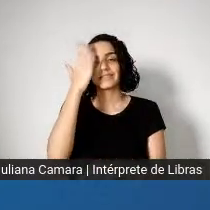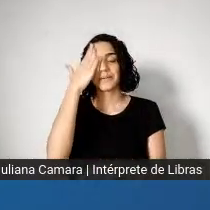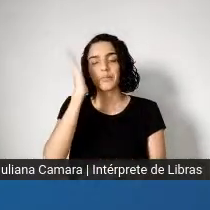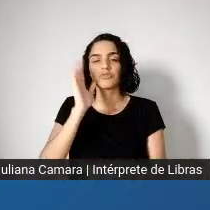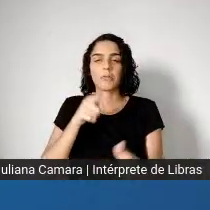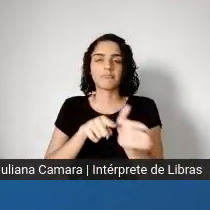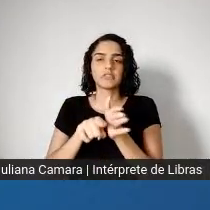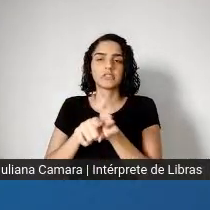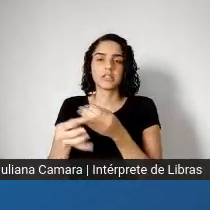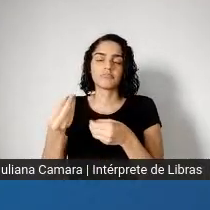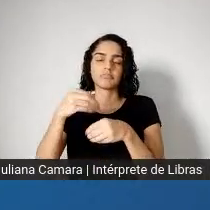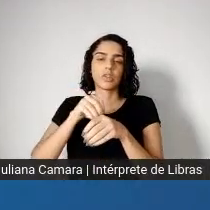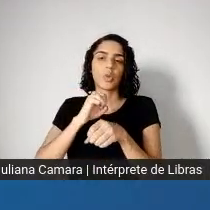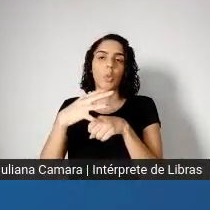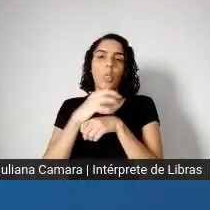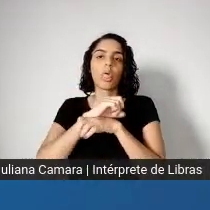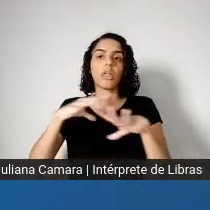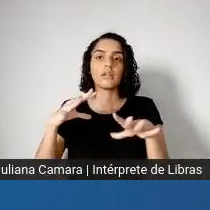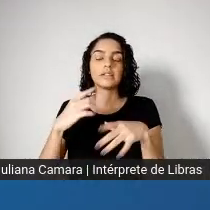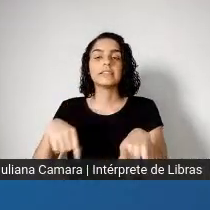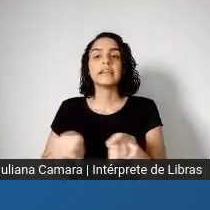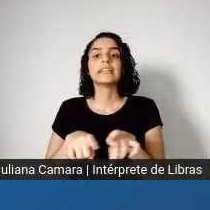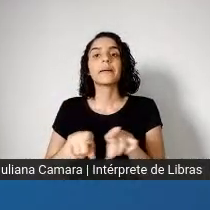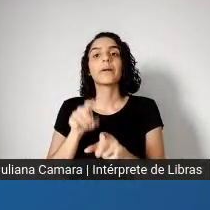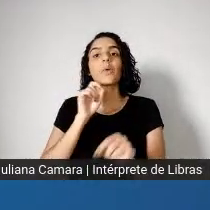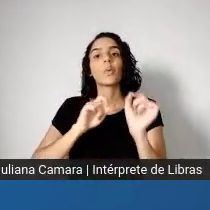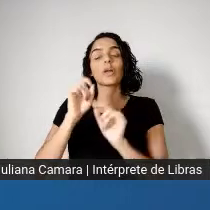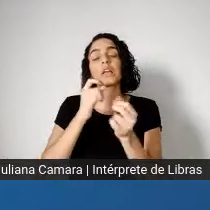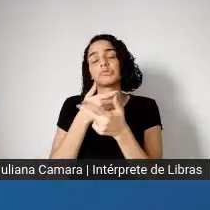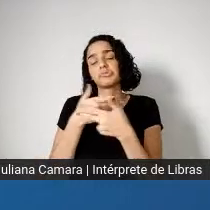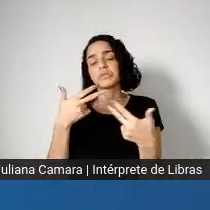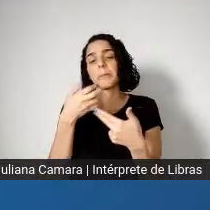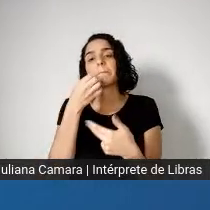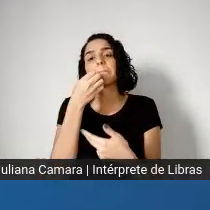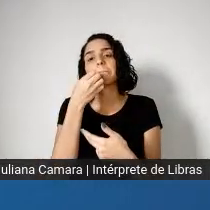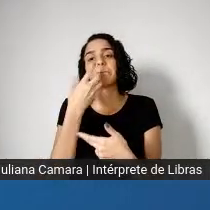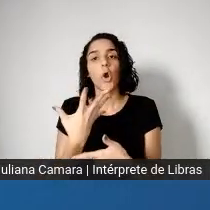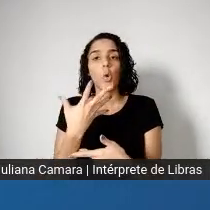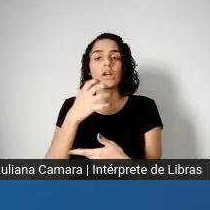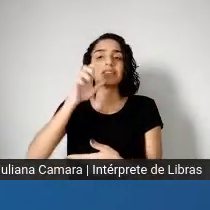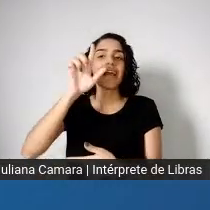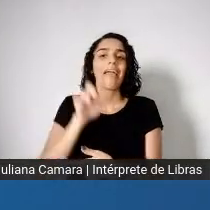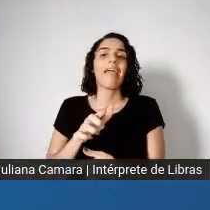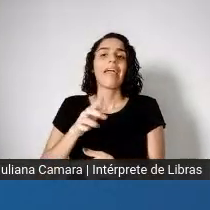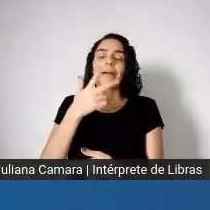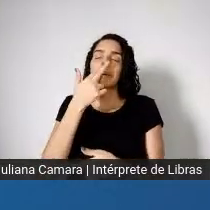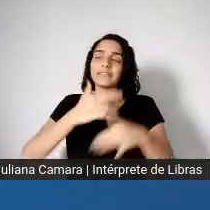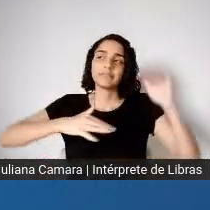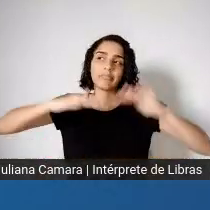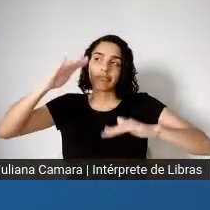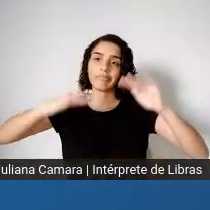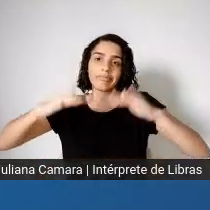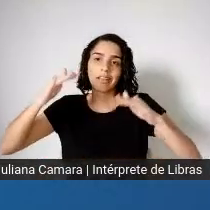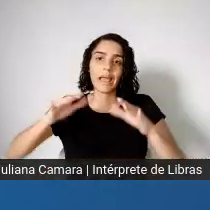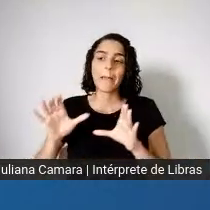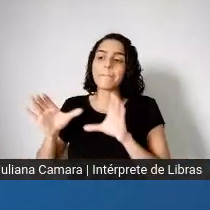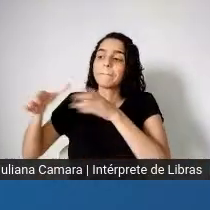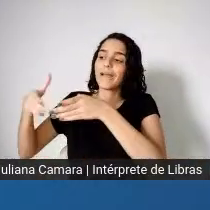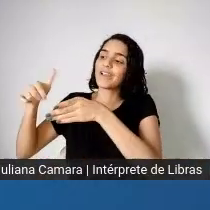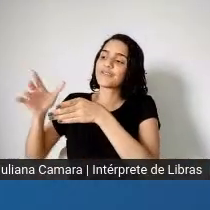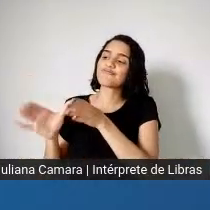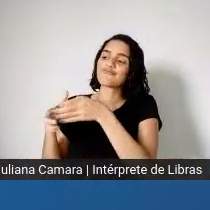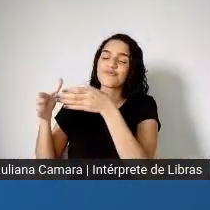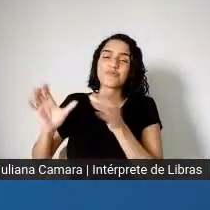saúde, né. E também os benefícios, né, como eu falei, são desiguais, né, alguns têm tido muito mais benefícios dessa pandemia